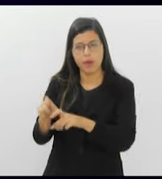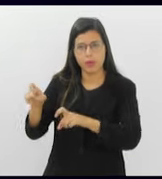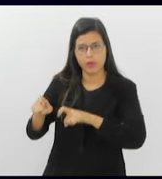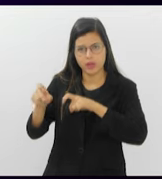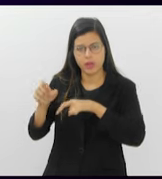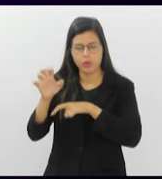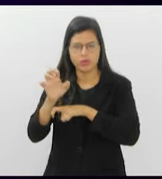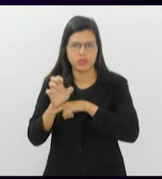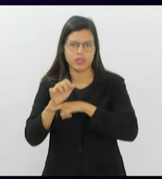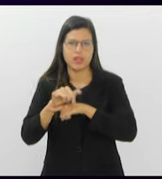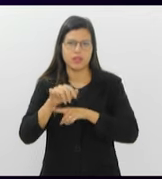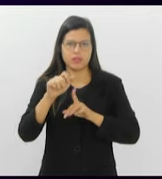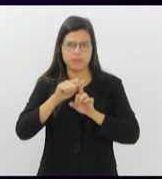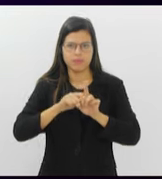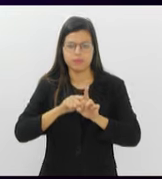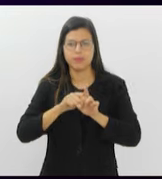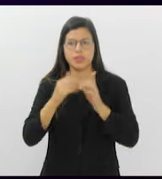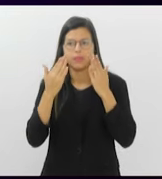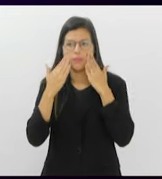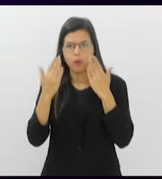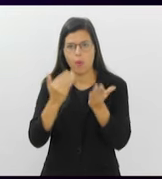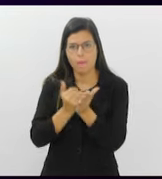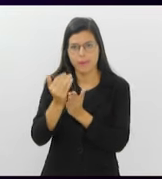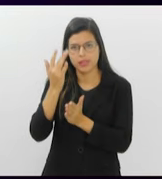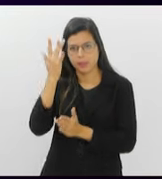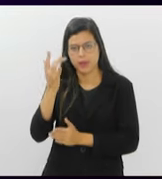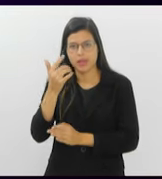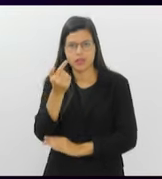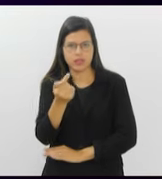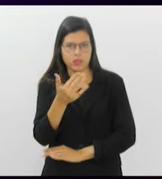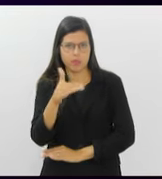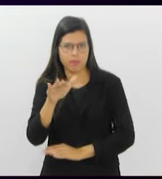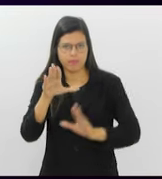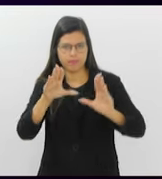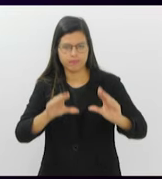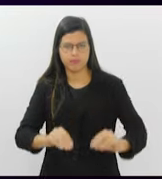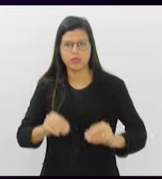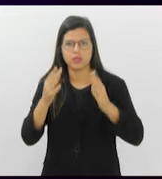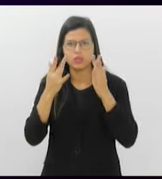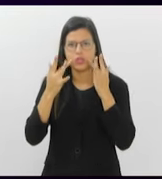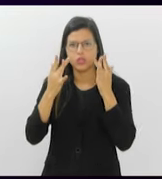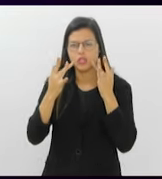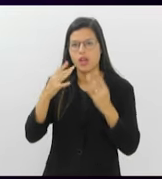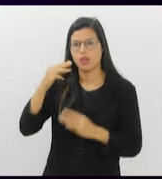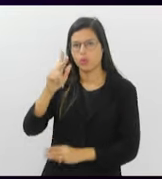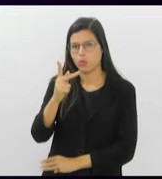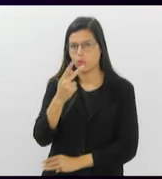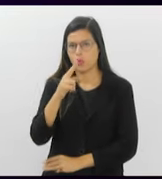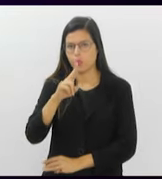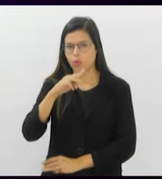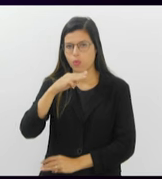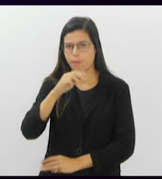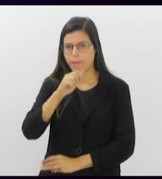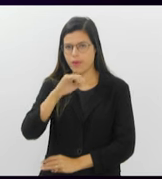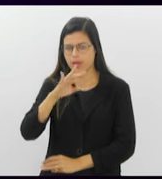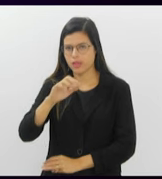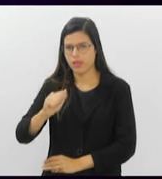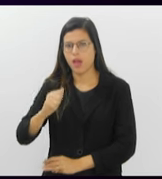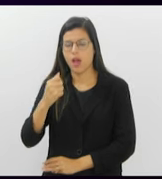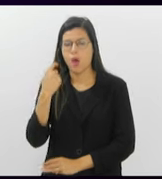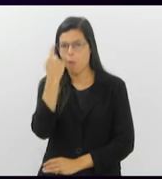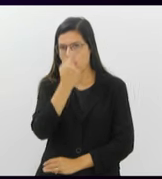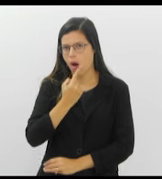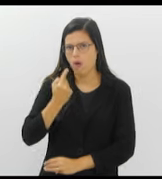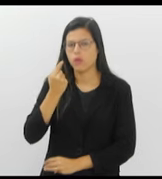este mês. As apresentações começam amanhã, às 7 e meia da noite, no Teatro Sérgio Porto, no Maitá, e tem cerca de uma hora de